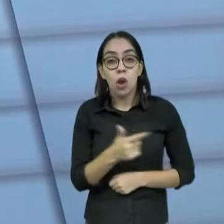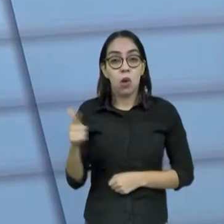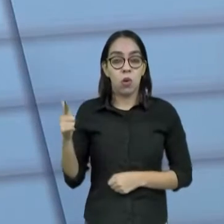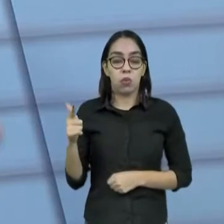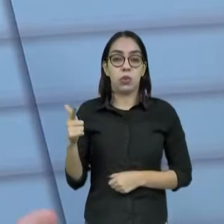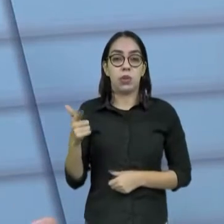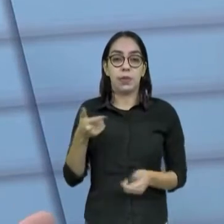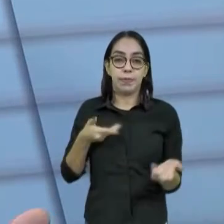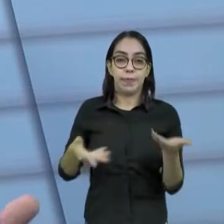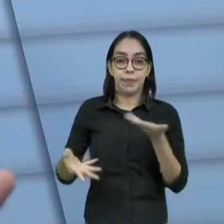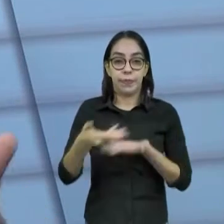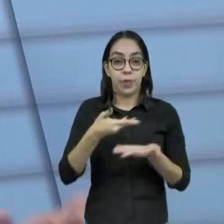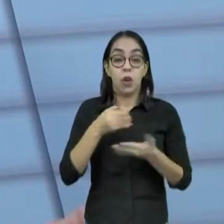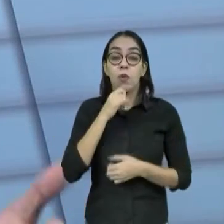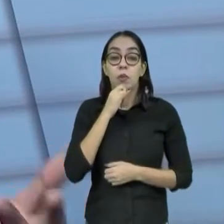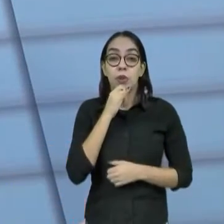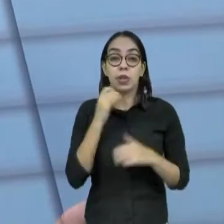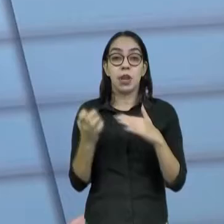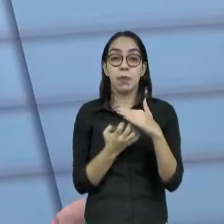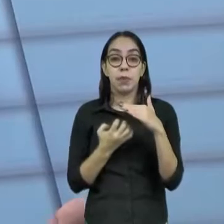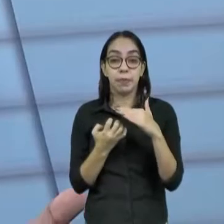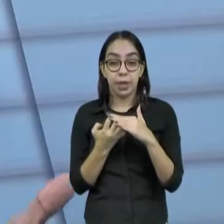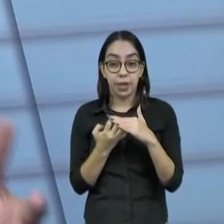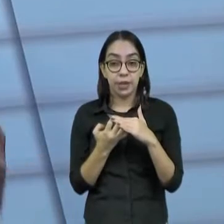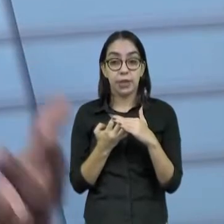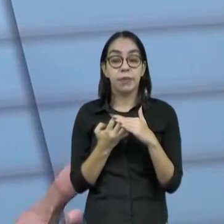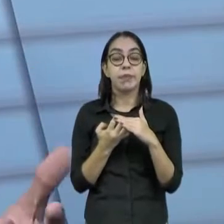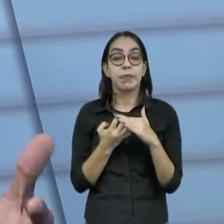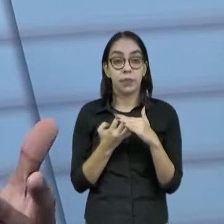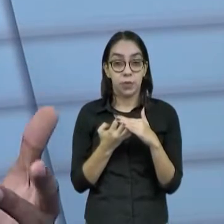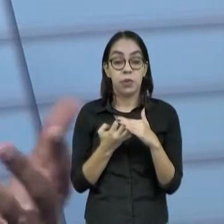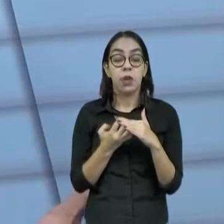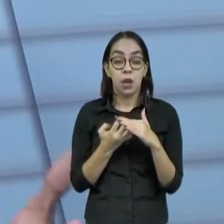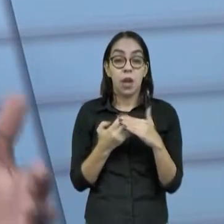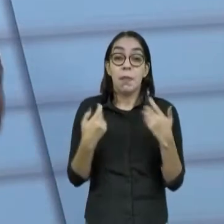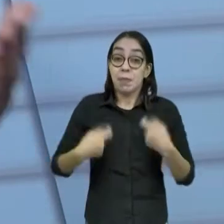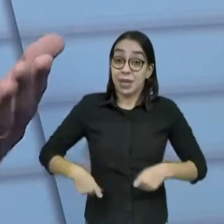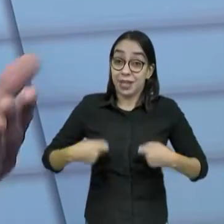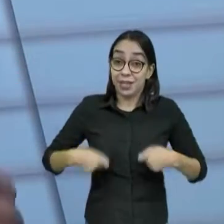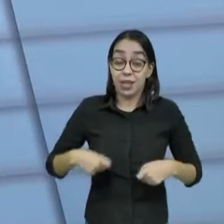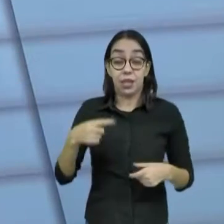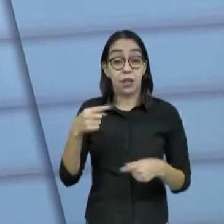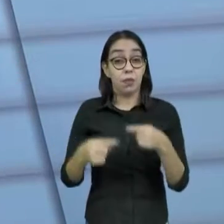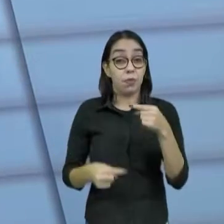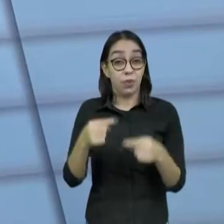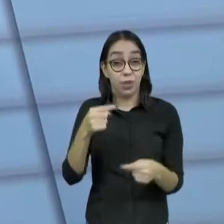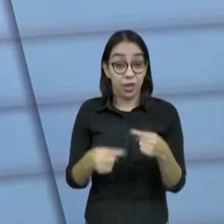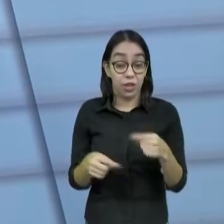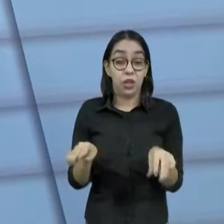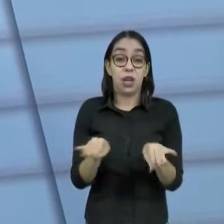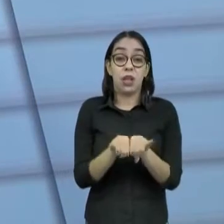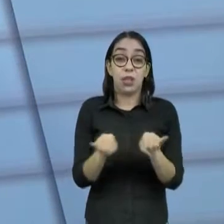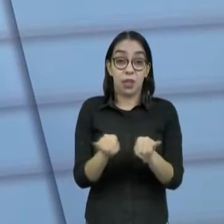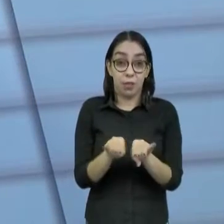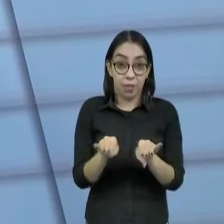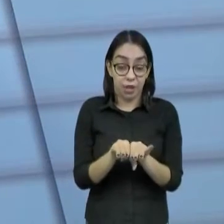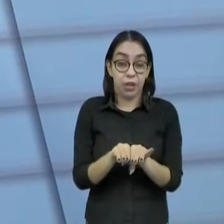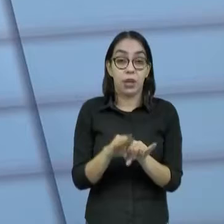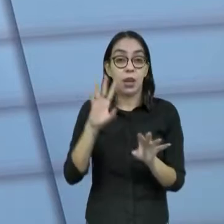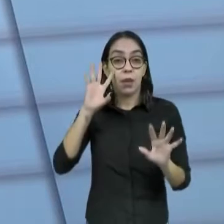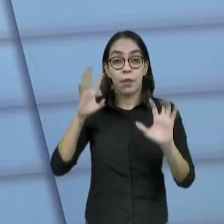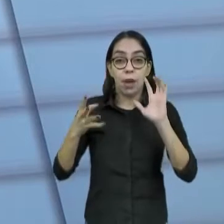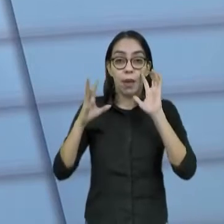Por exemplo, as empresas têm por obrigação que ter políticas para tratar também desse problema. Isso é básico para a gente.